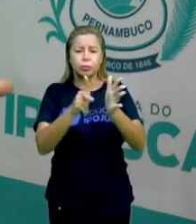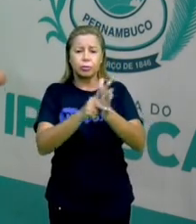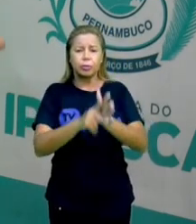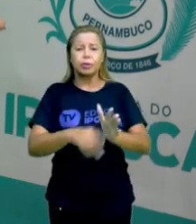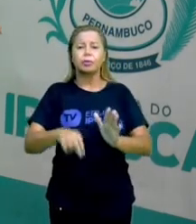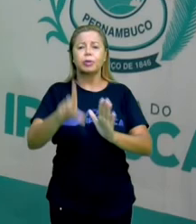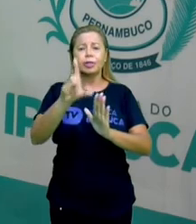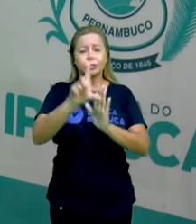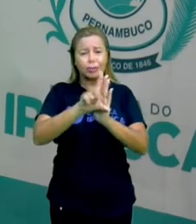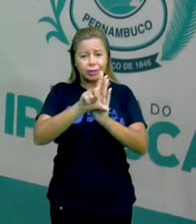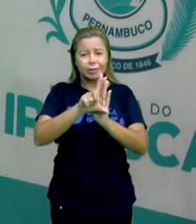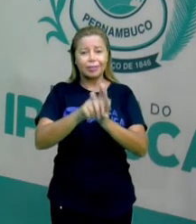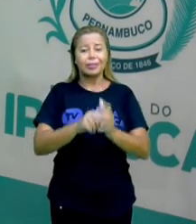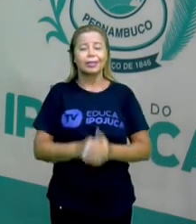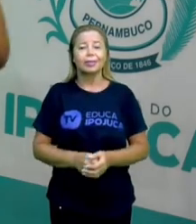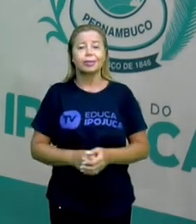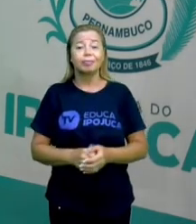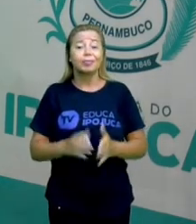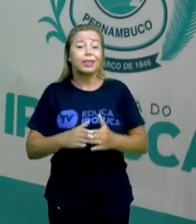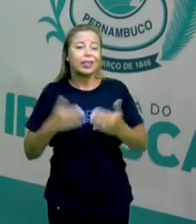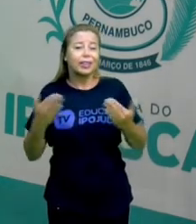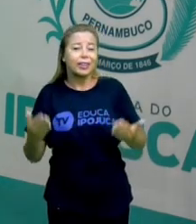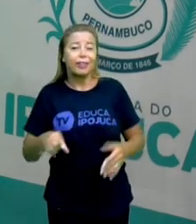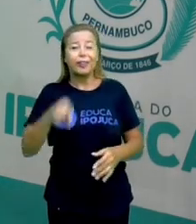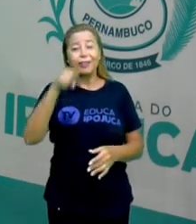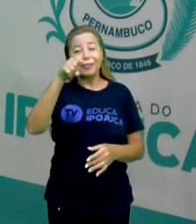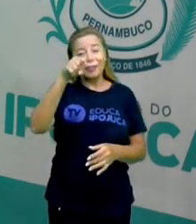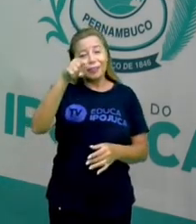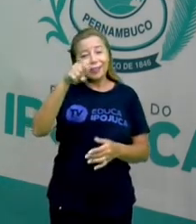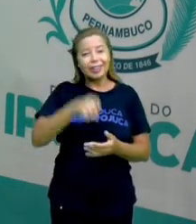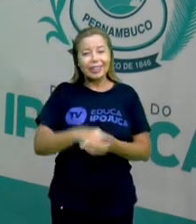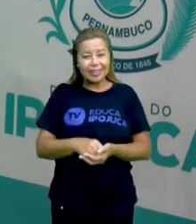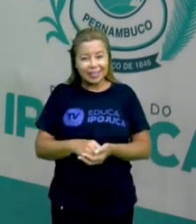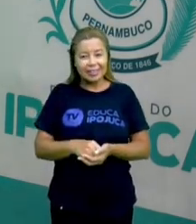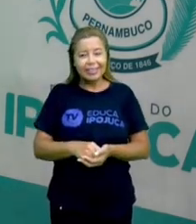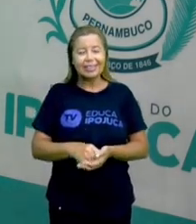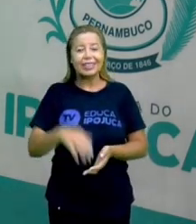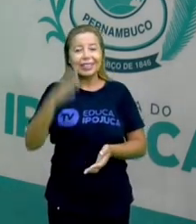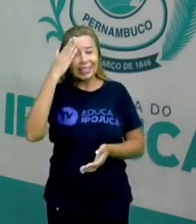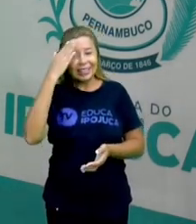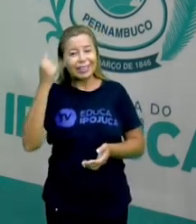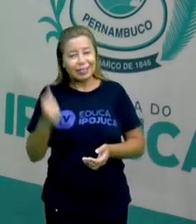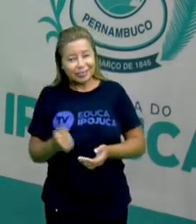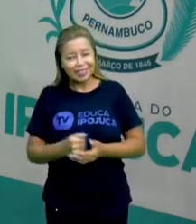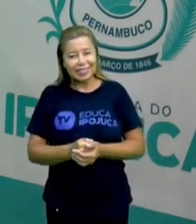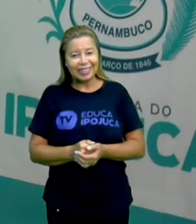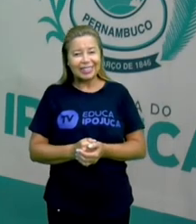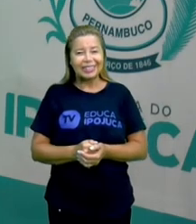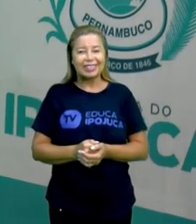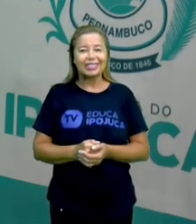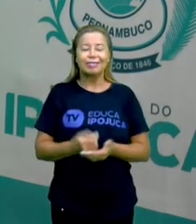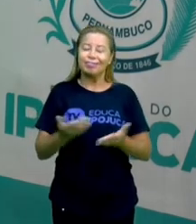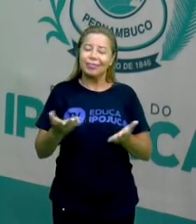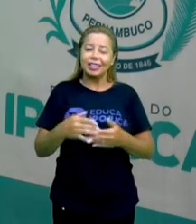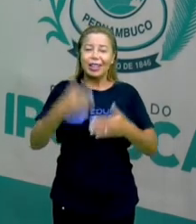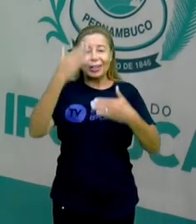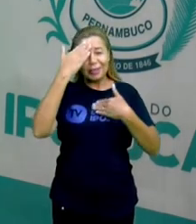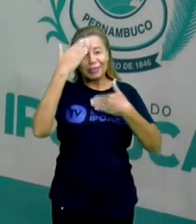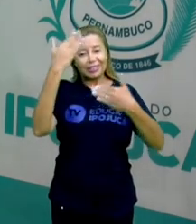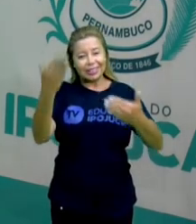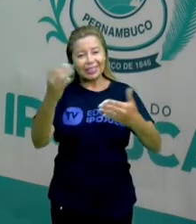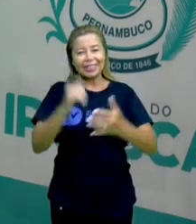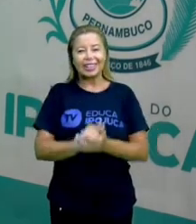faça acontecer. E você faz parte desse processo. Grata por sua participação e